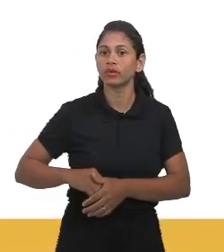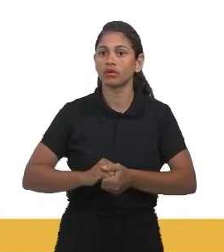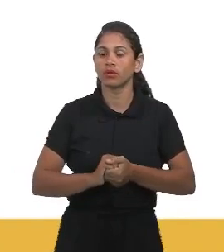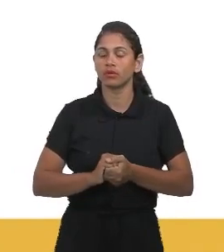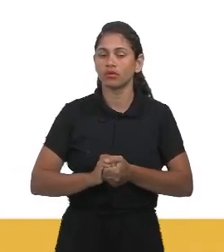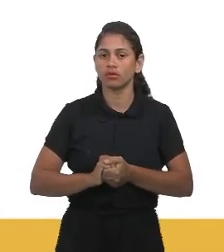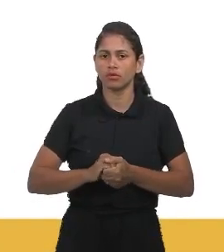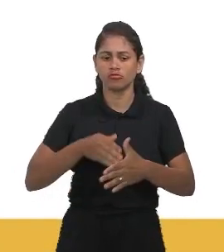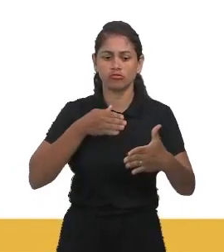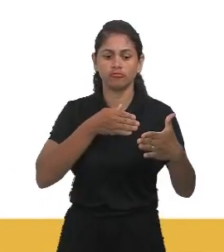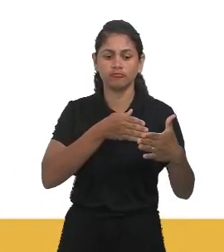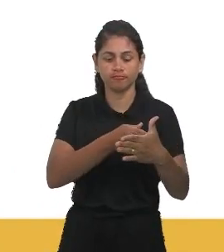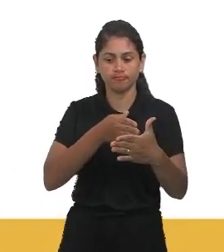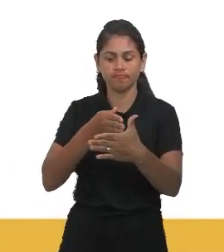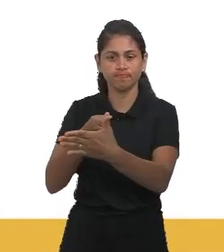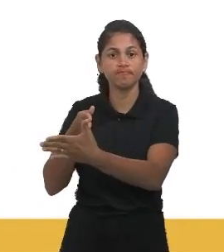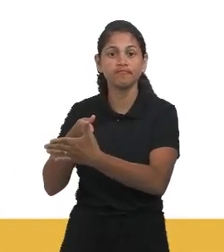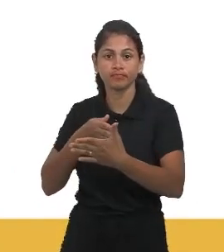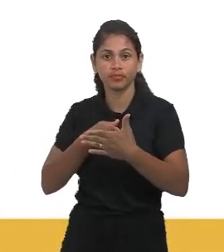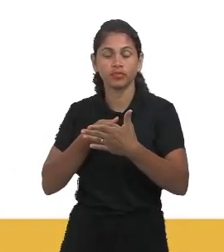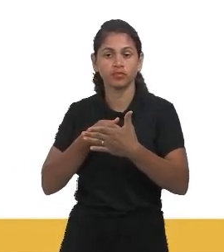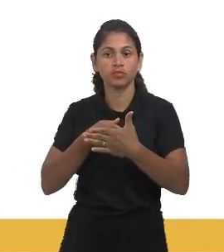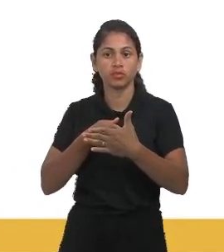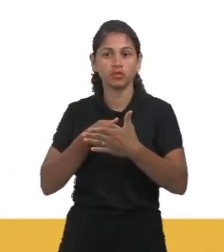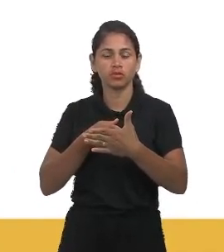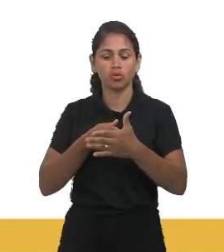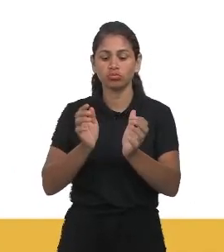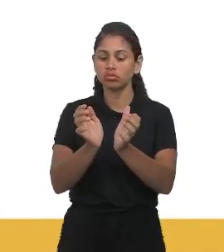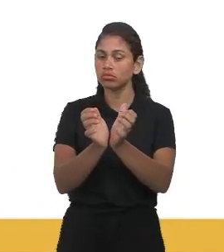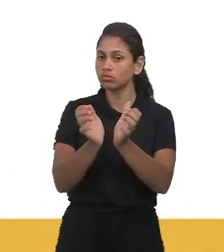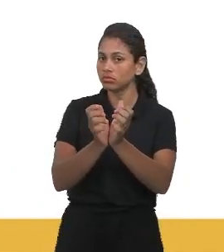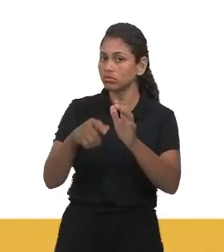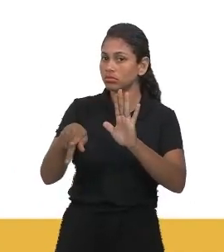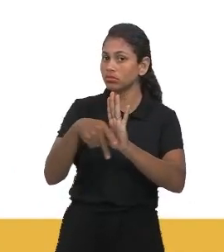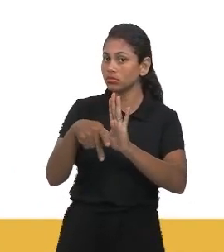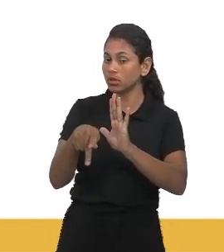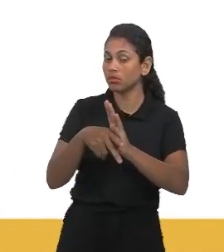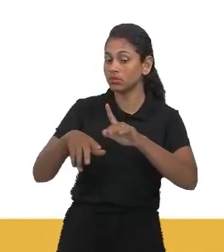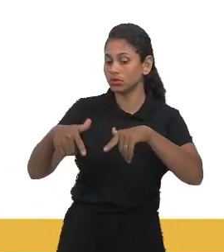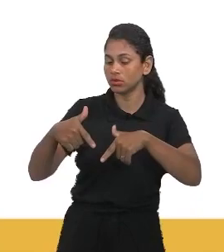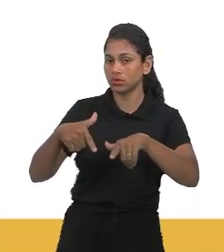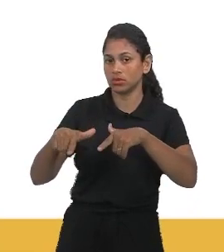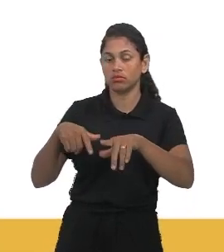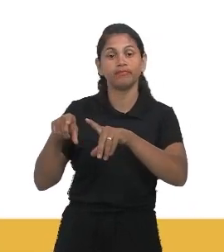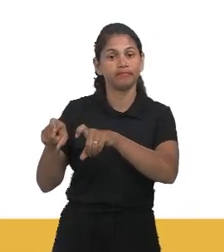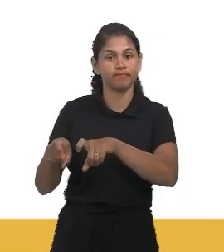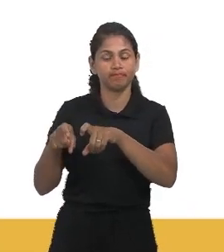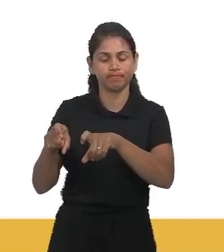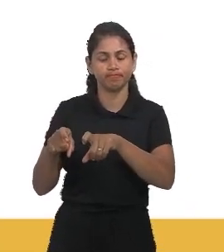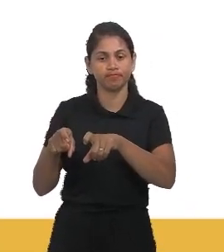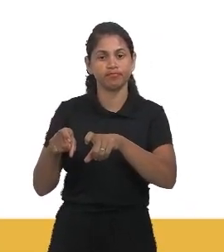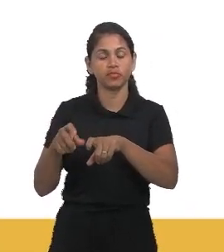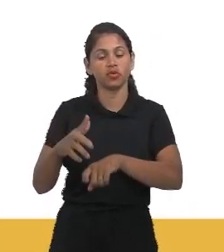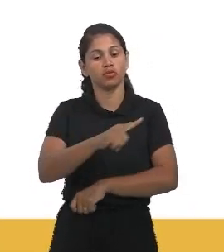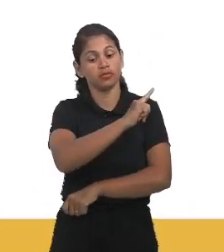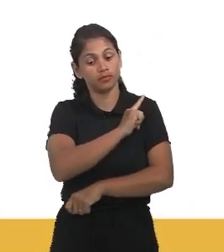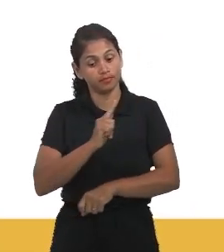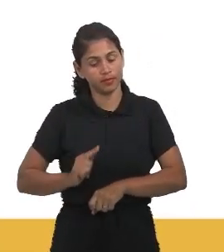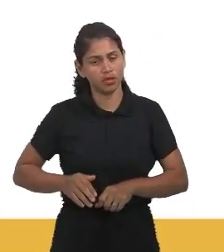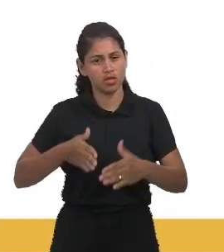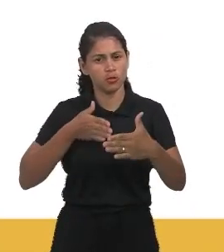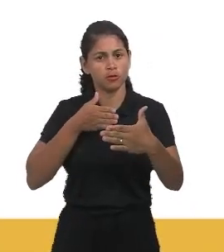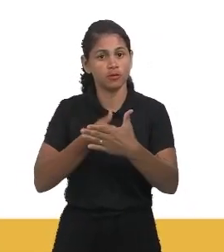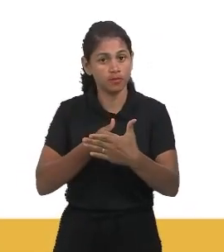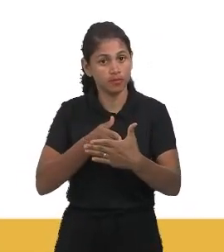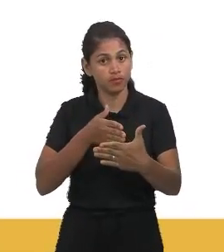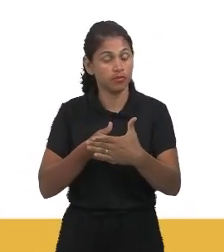sindicatos, limitando a sua atuação. Note que, embora que o governo militar limitasse a atuação dos sindicatos, eles